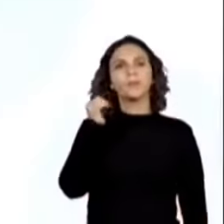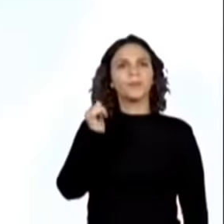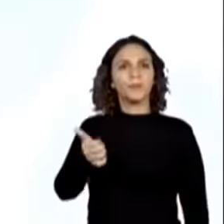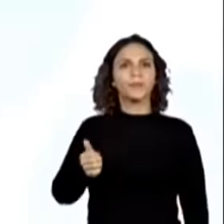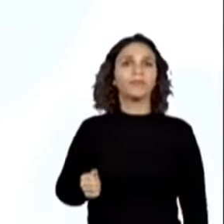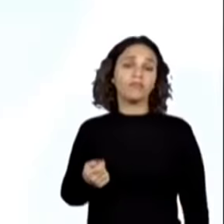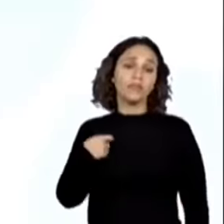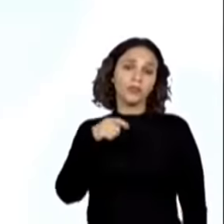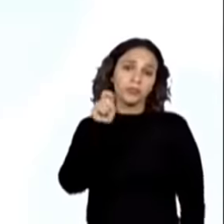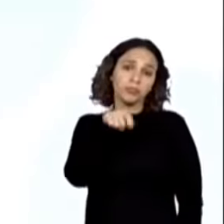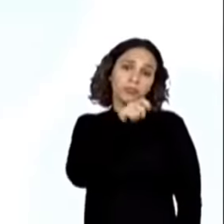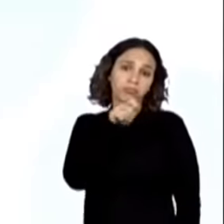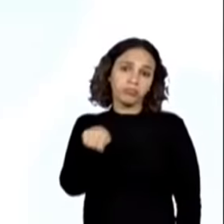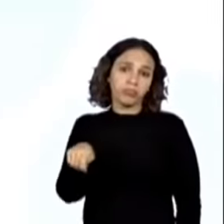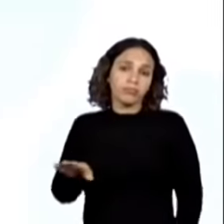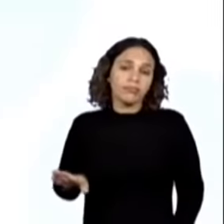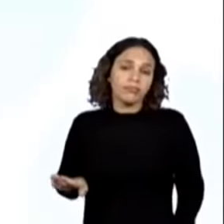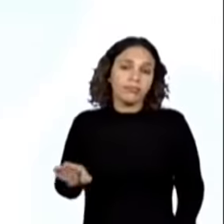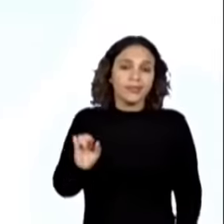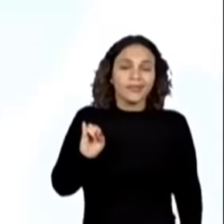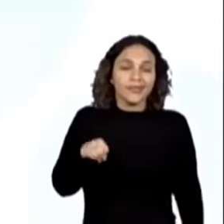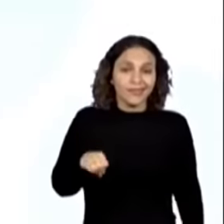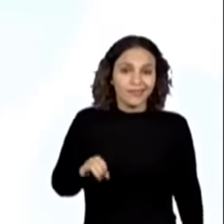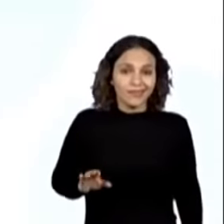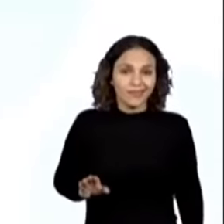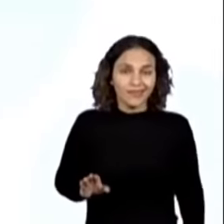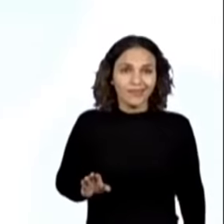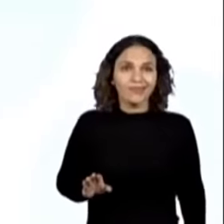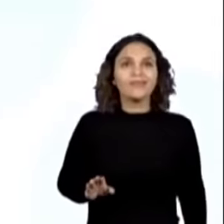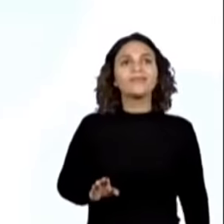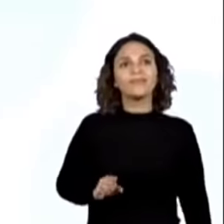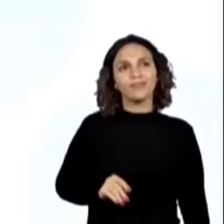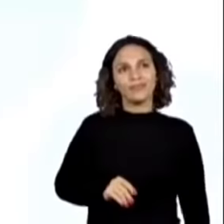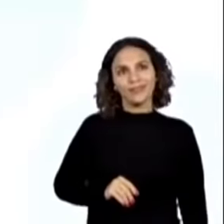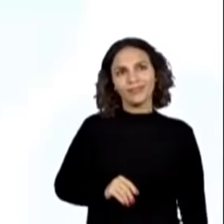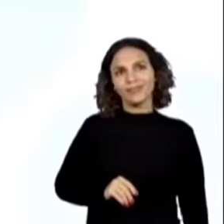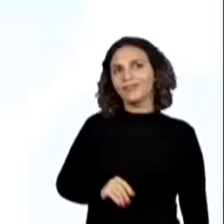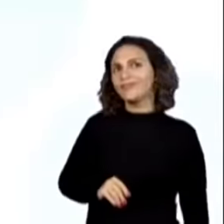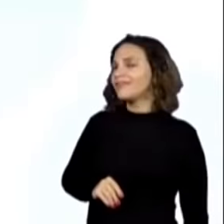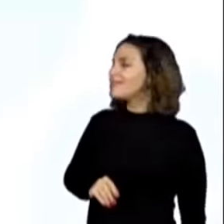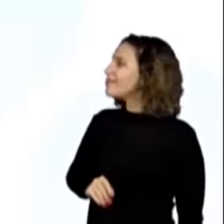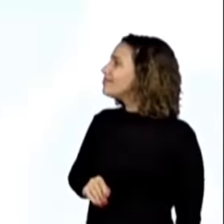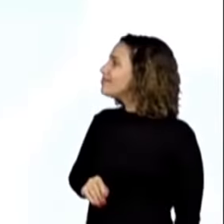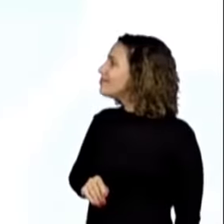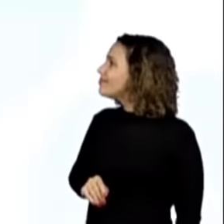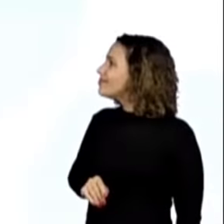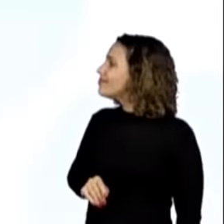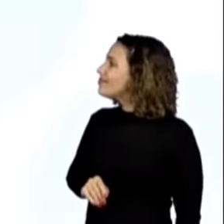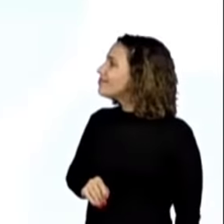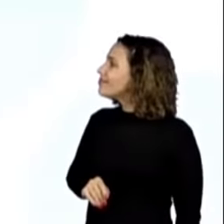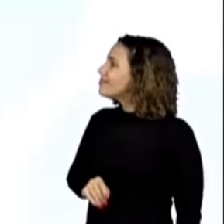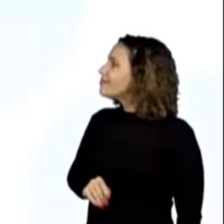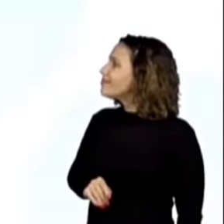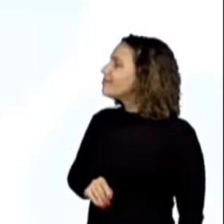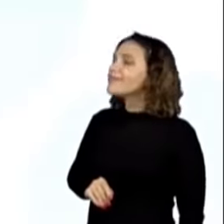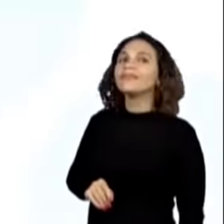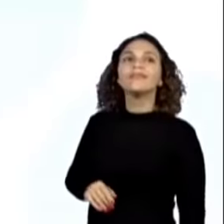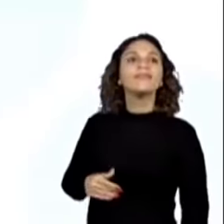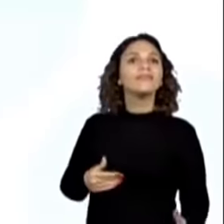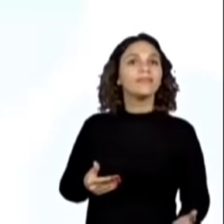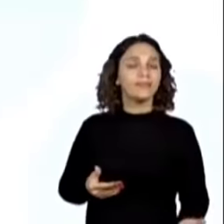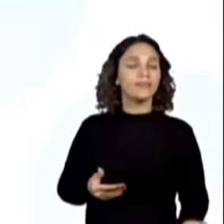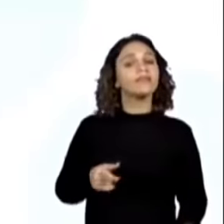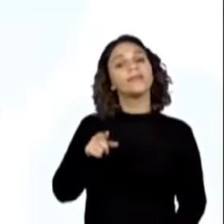que, nossa, é uma adaptação de aula. A tá você, eu me refiro a galerinha toda. Vamos dizer